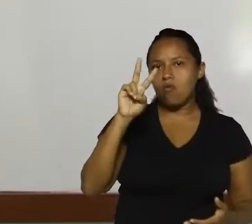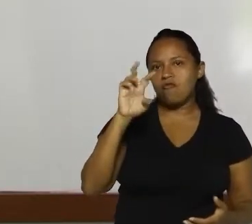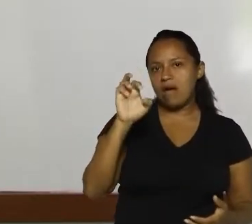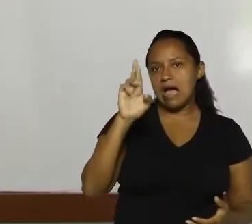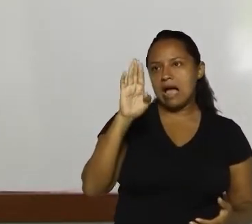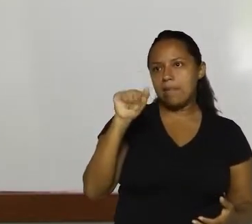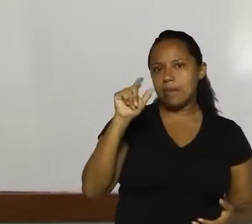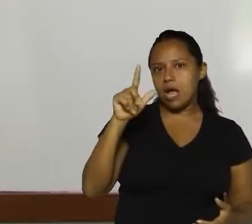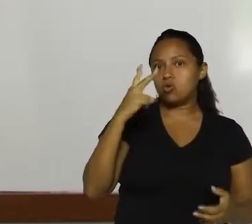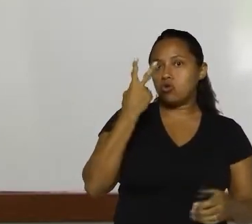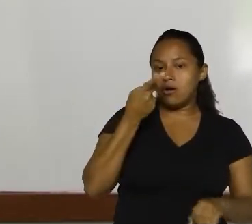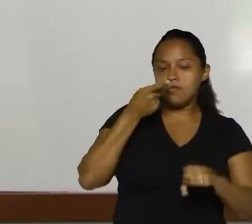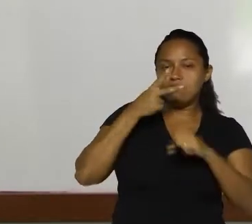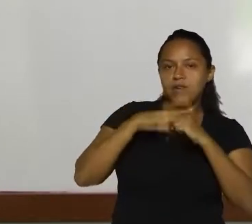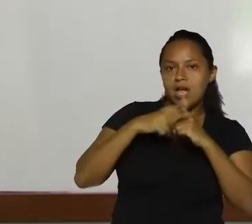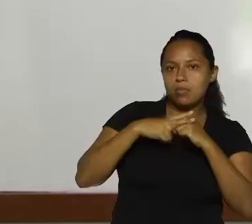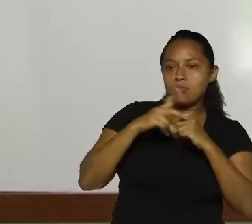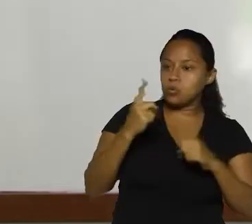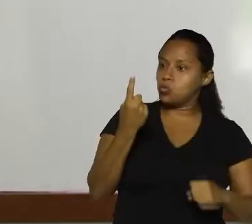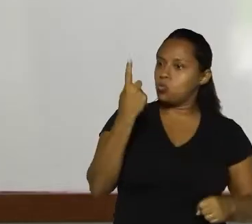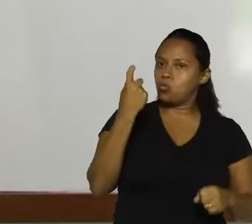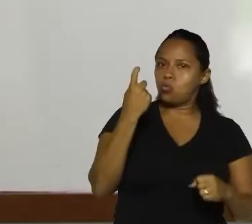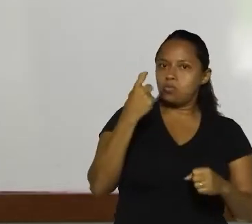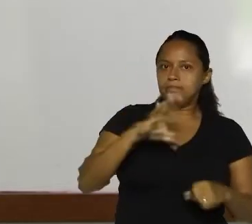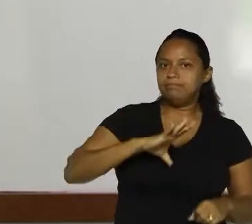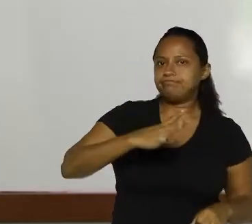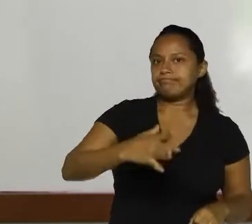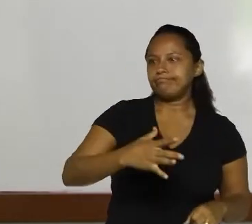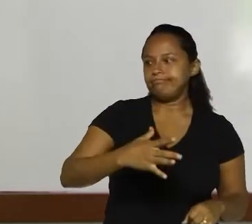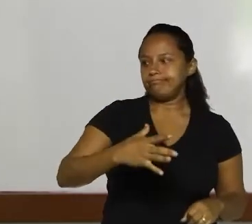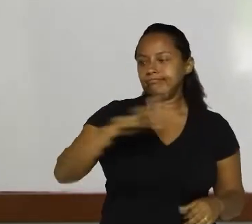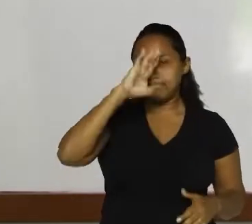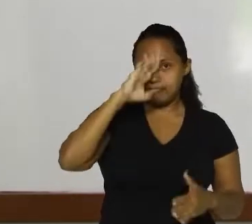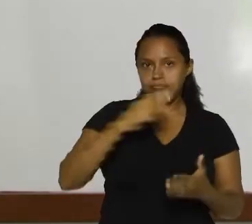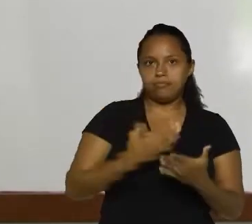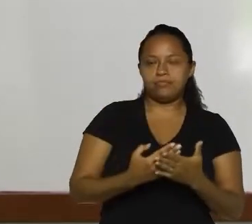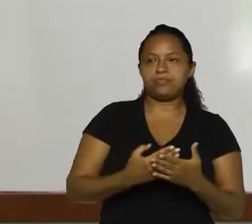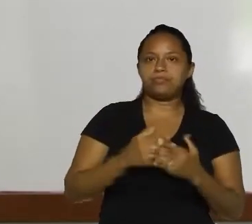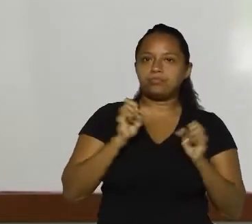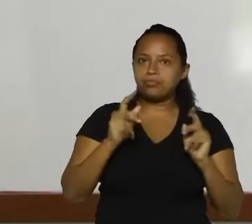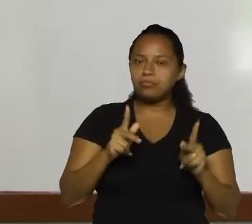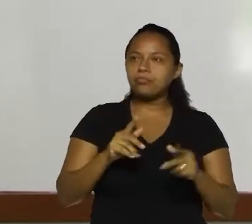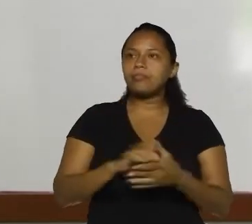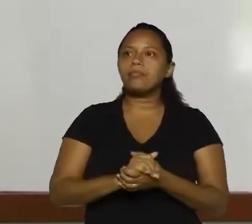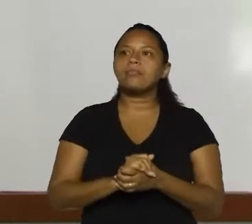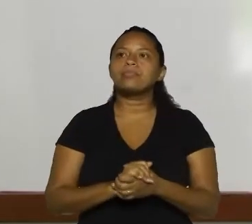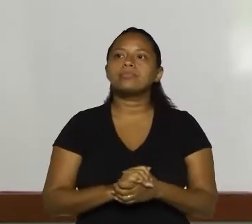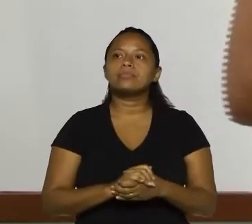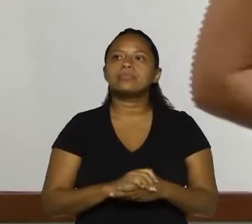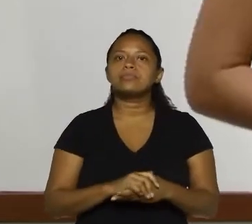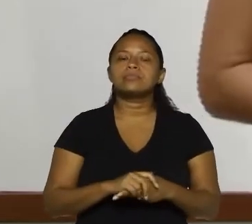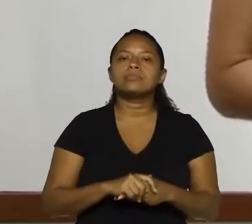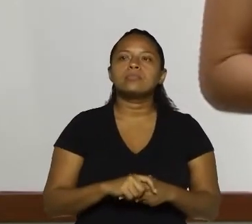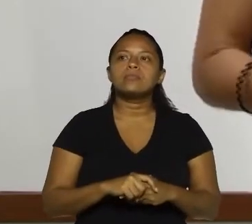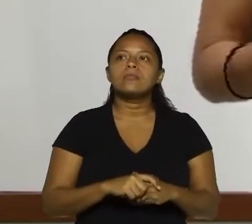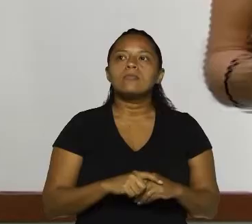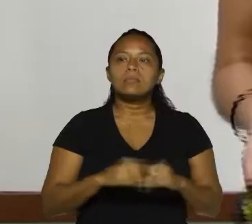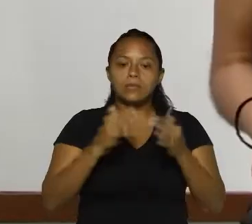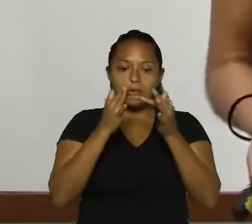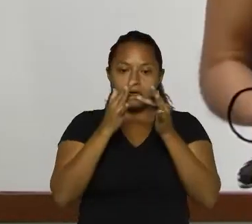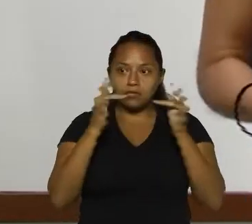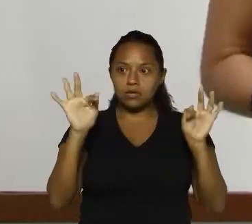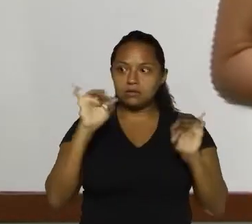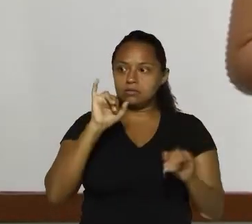verbos, mas que equivalem a uma única ação. Certo? De acreditar. Ok? A frase